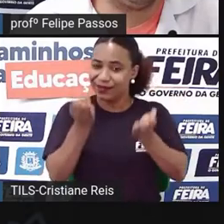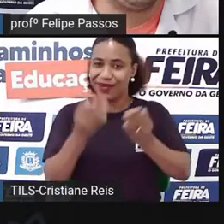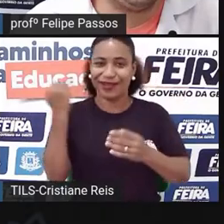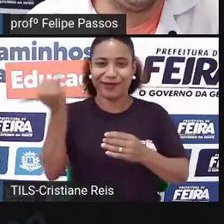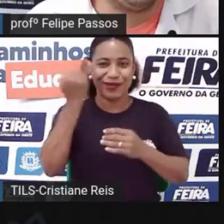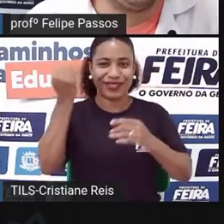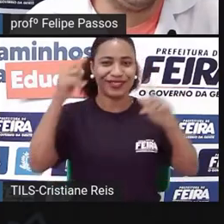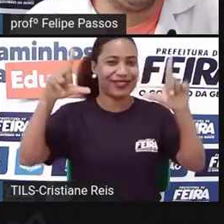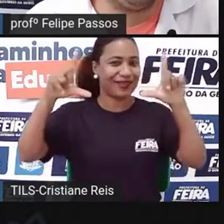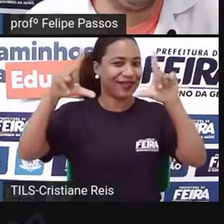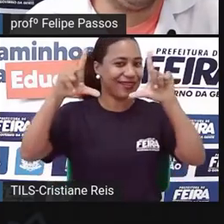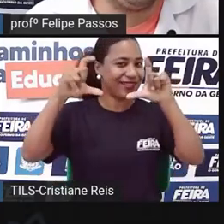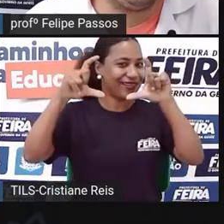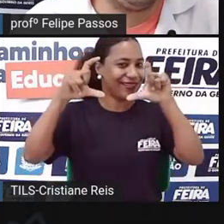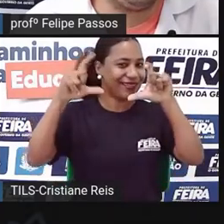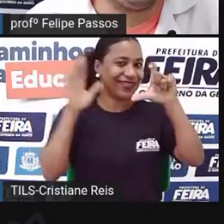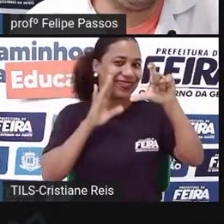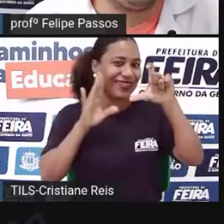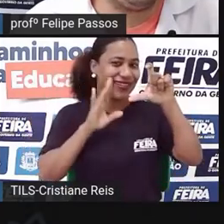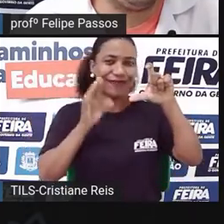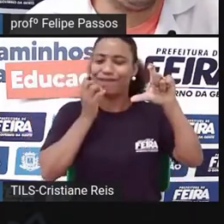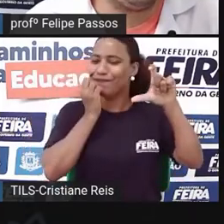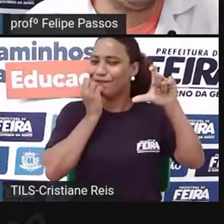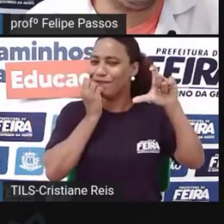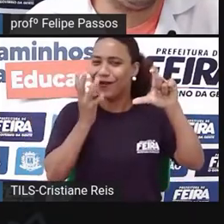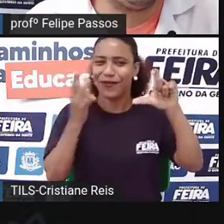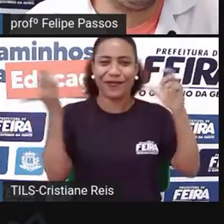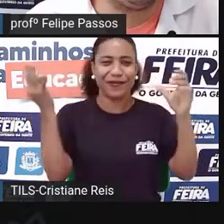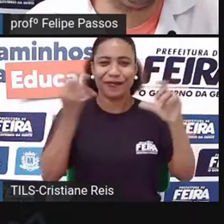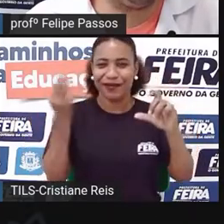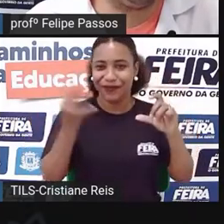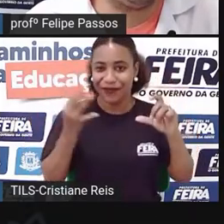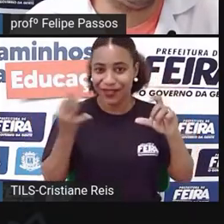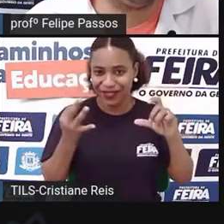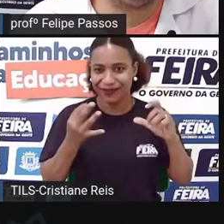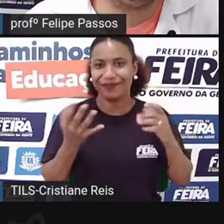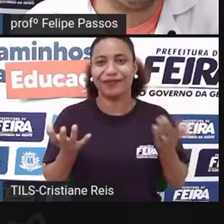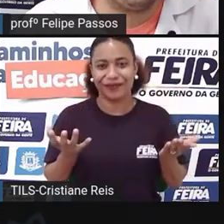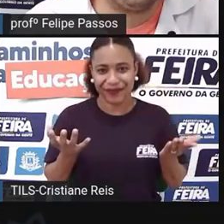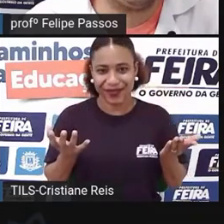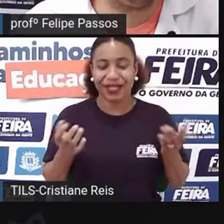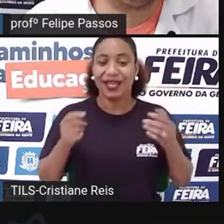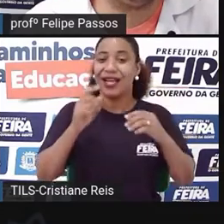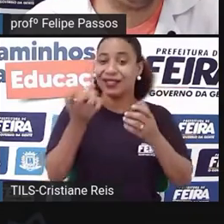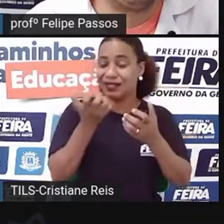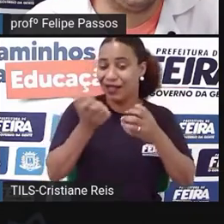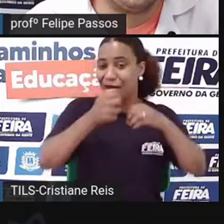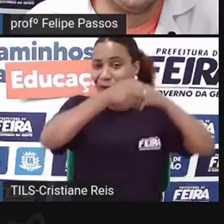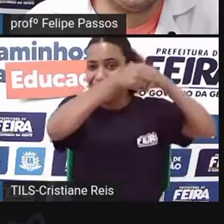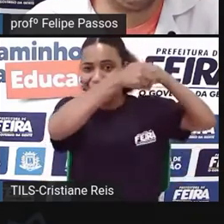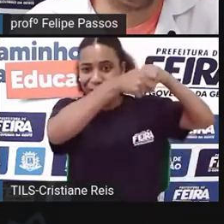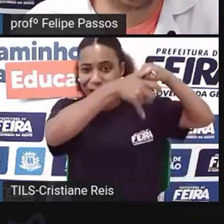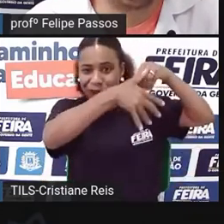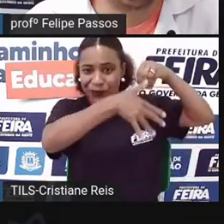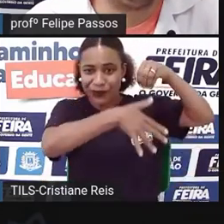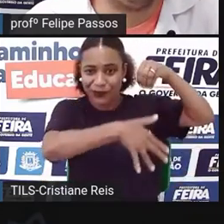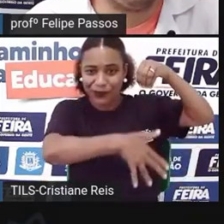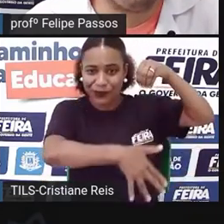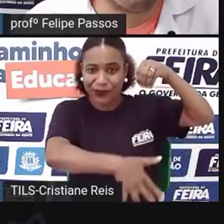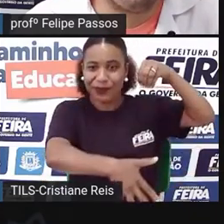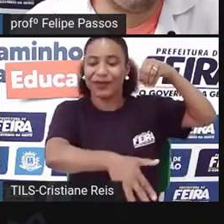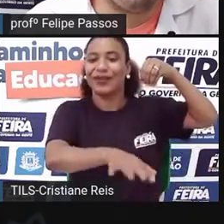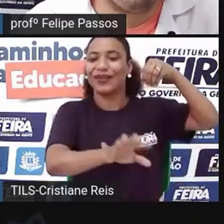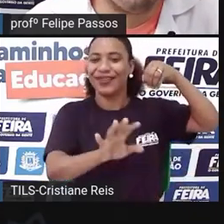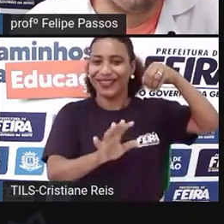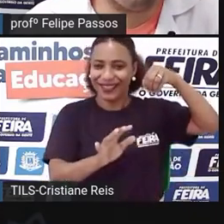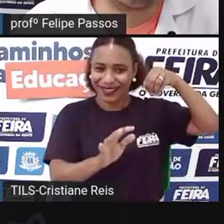fotografia sair legal do jeito que você quer. Às vezes, você quer borrada, como uma foto de uma cachoeira. Às vezes, você quer ela bem nítida, como uma foto